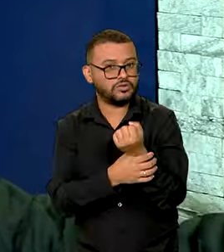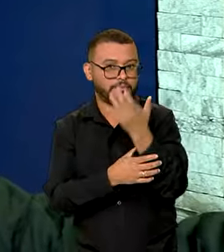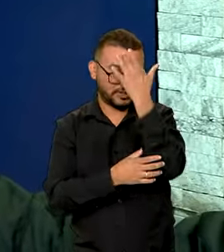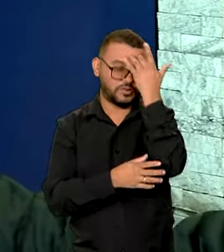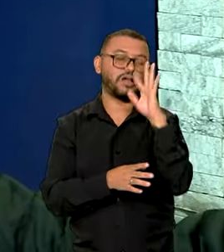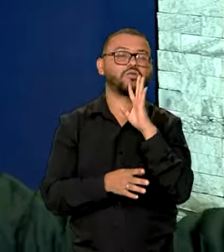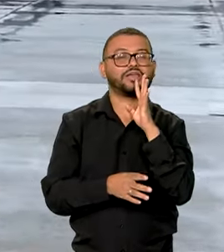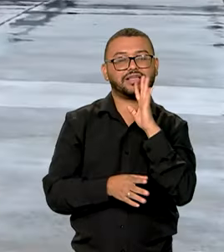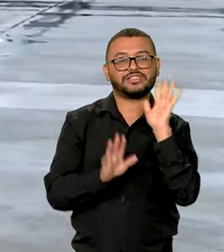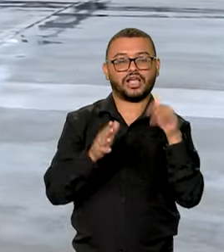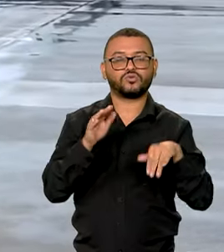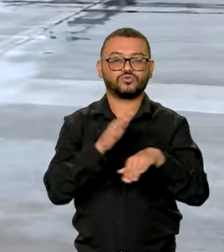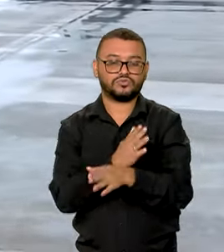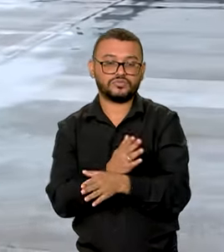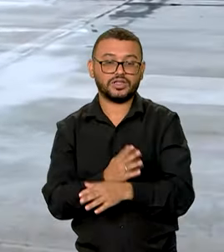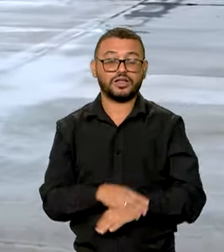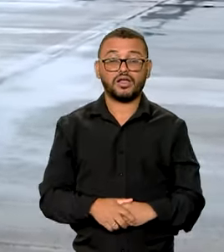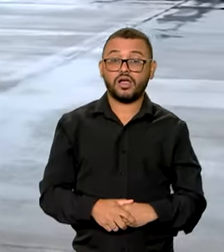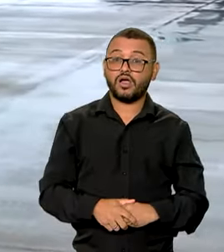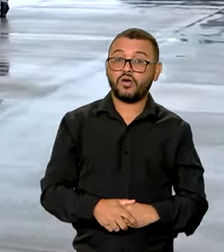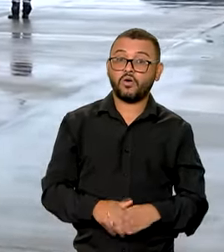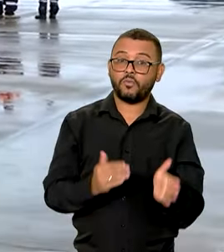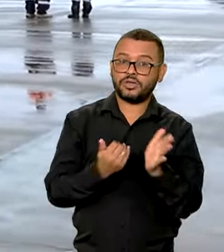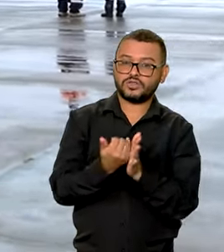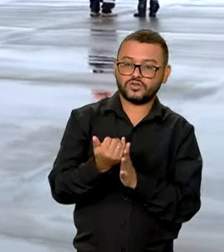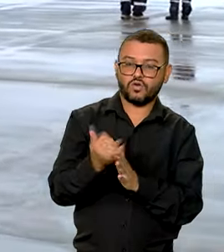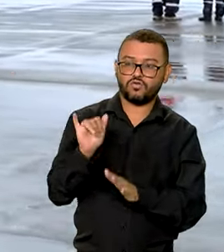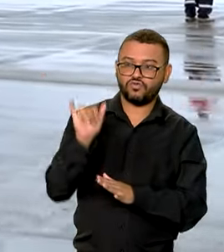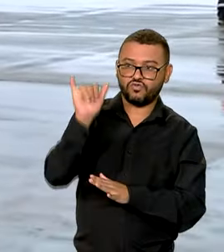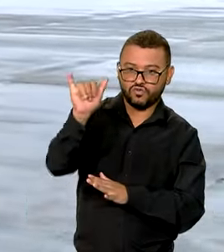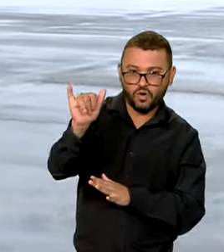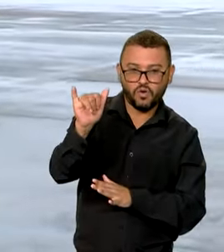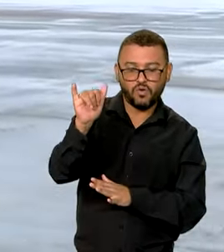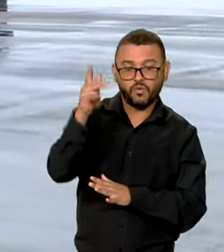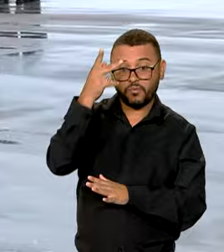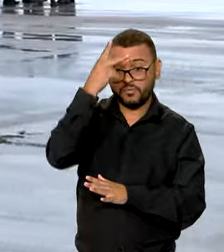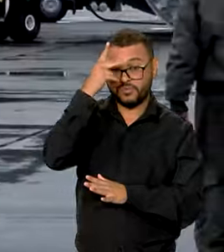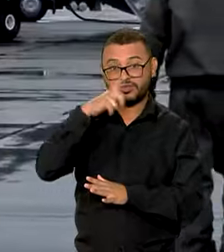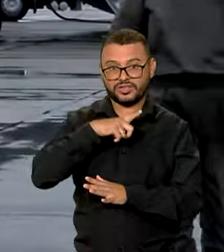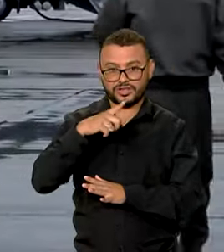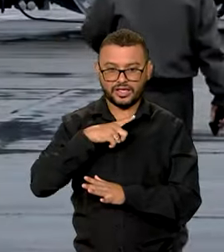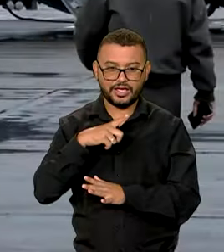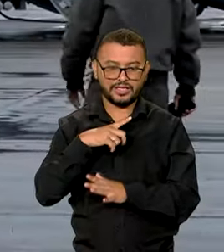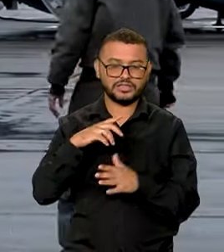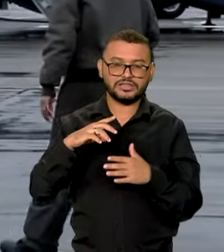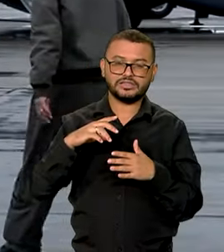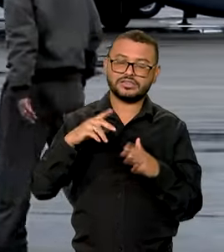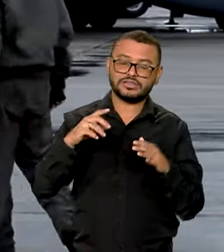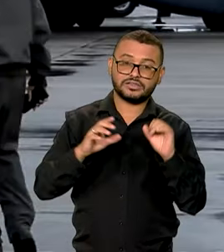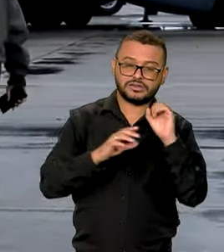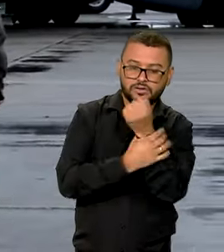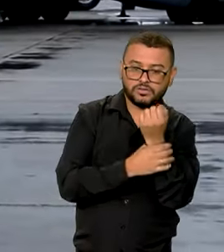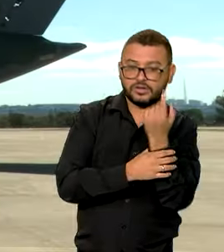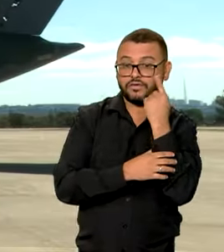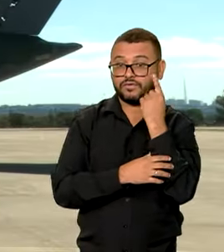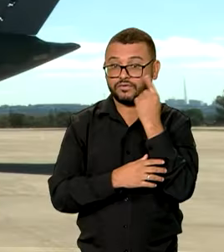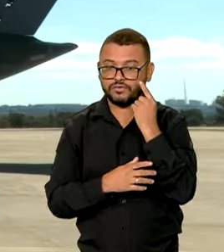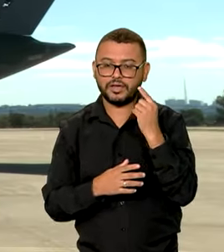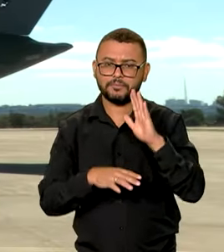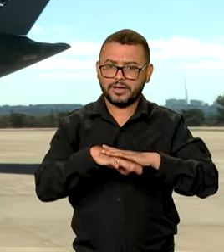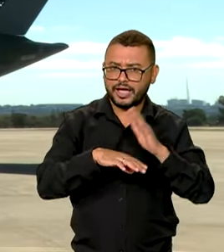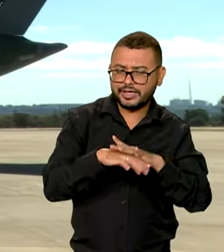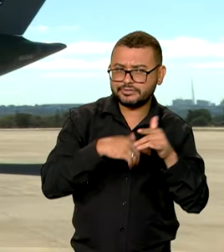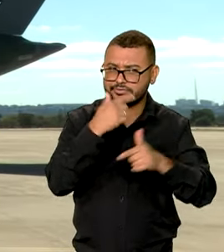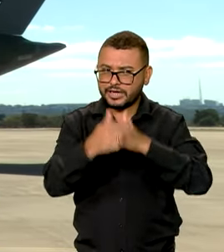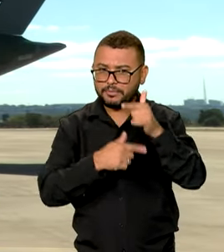já estão acostumados a fazer. Apesar de começar a receber os voos comerciais, a base aérea continua como área de segurança e de